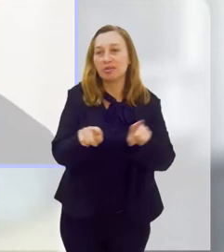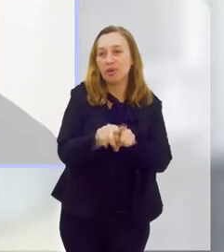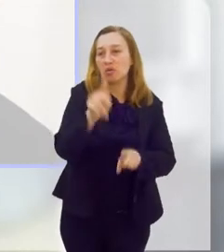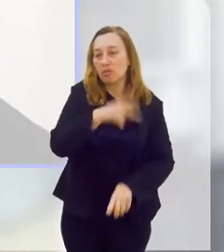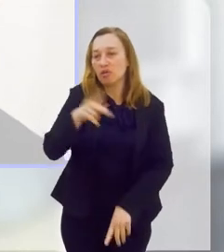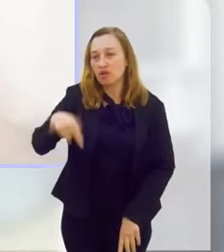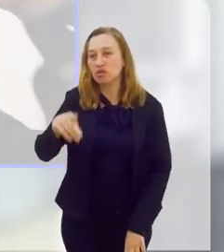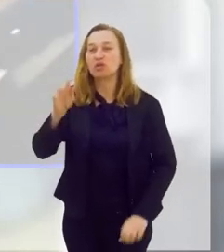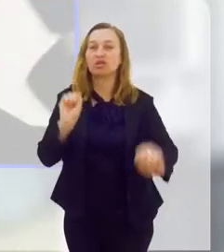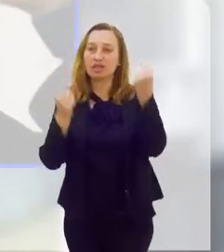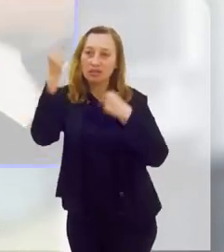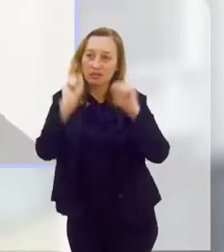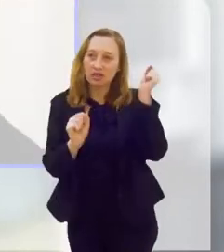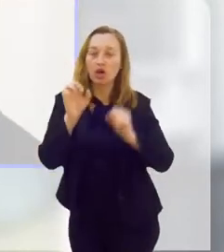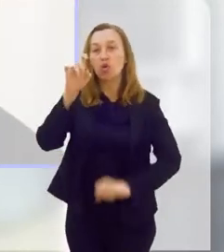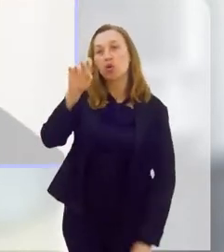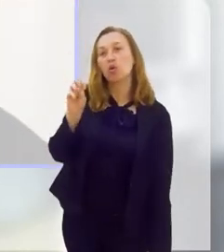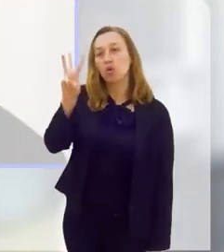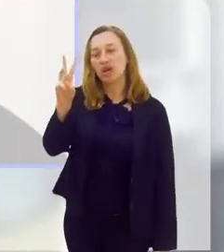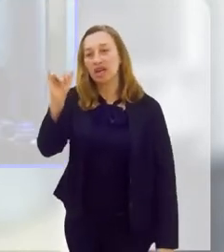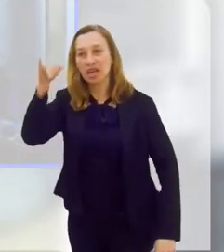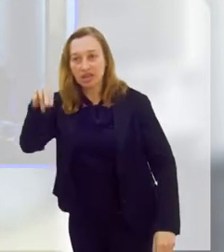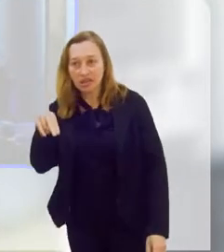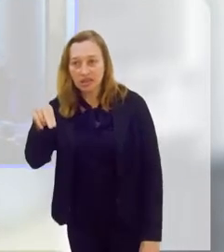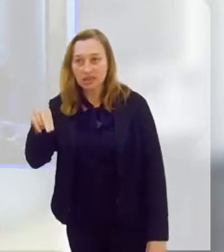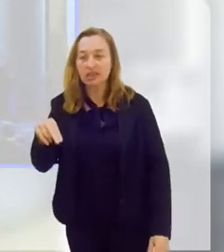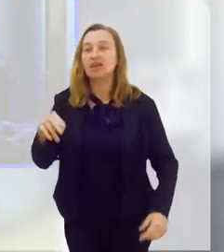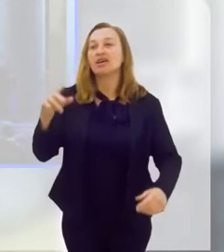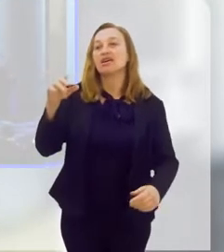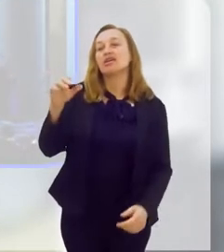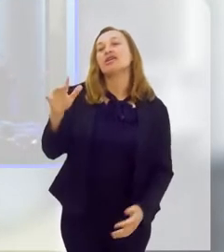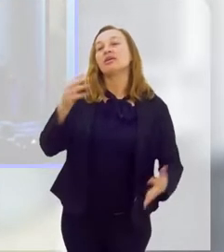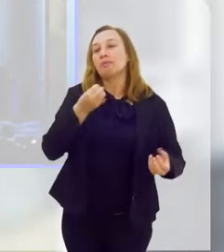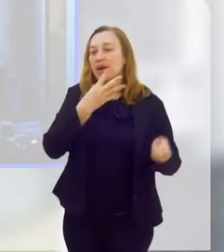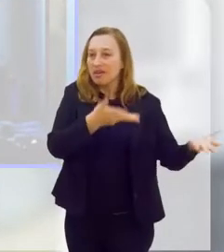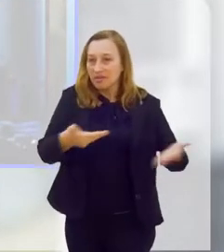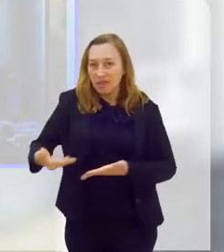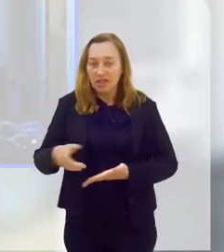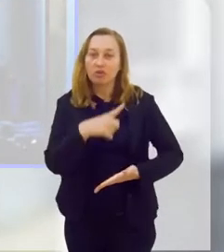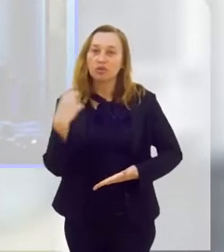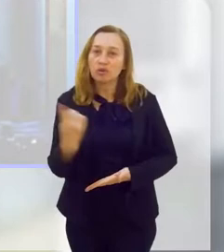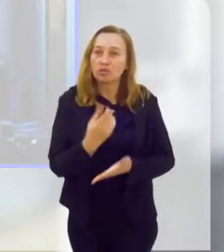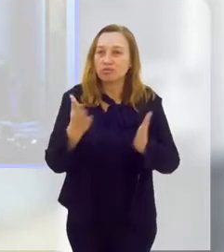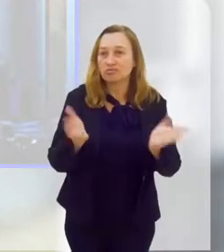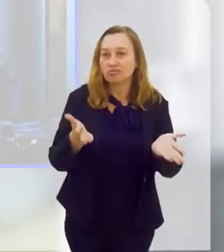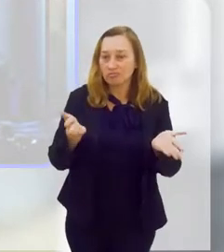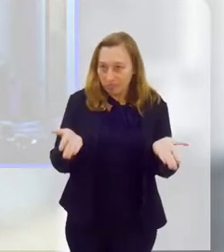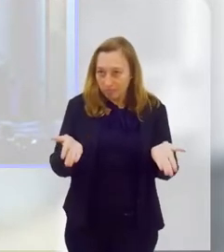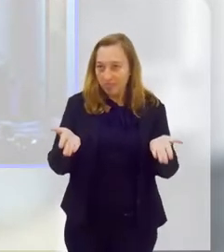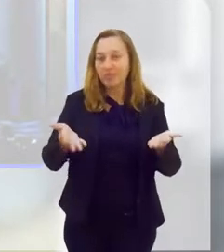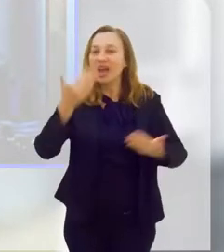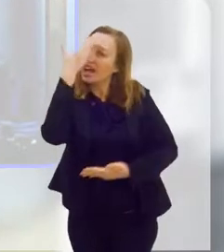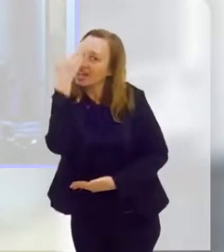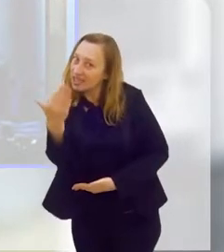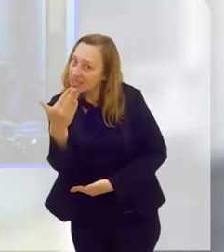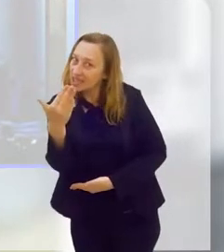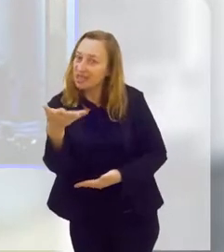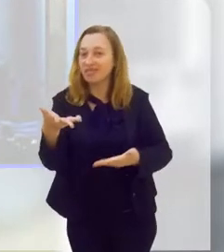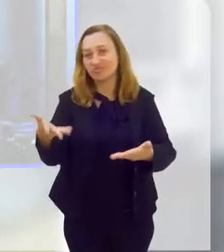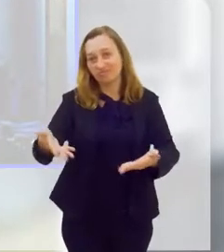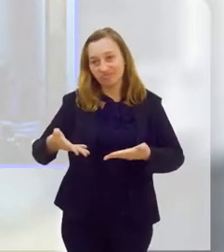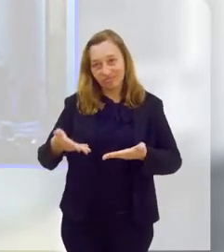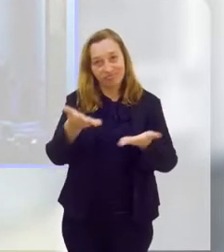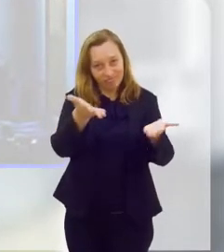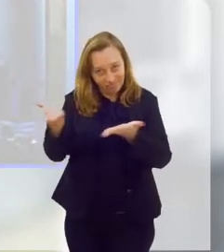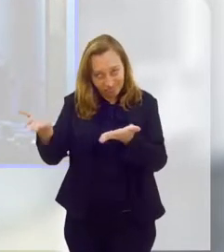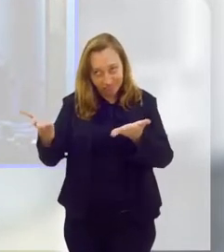Educação Física William Alves de Souza. William, Fernanda, sejam bem-vindos ao nosso programa. Desde já quero agradecer aqui